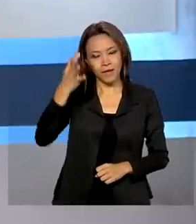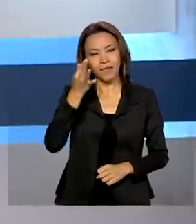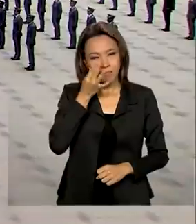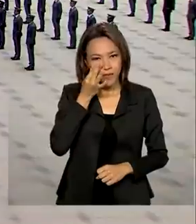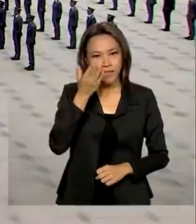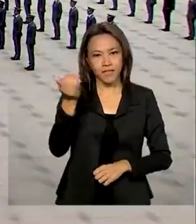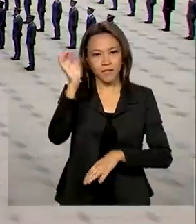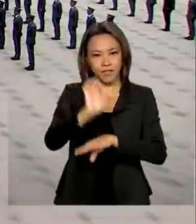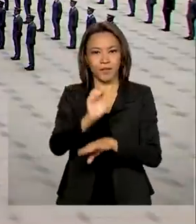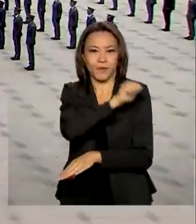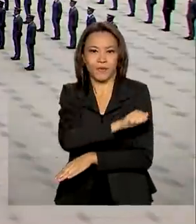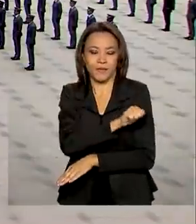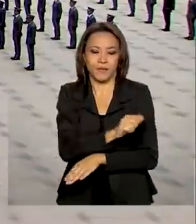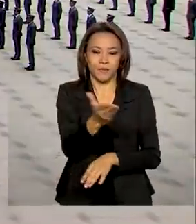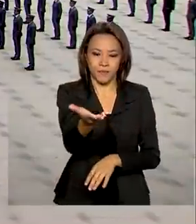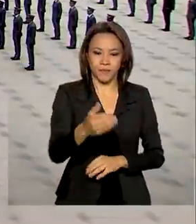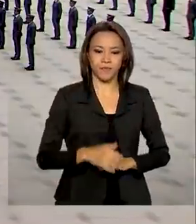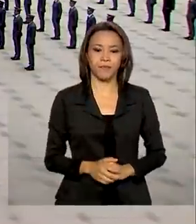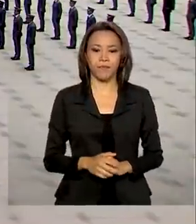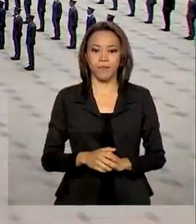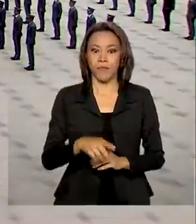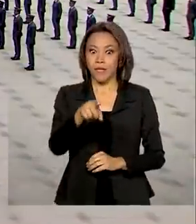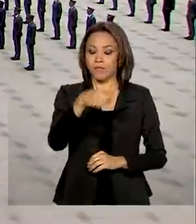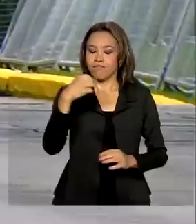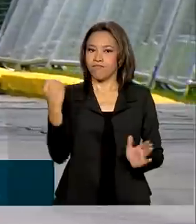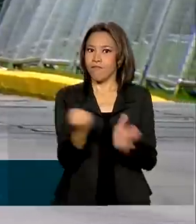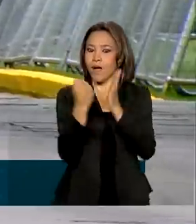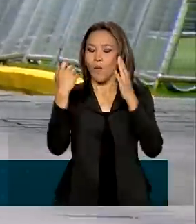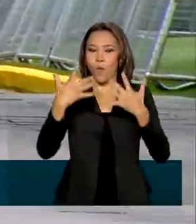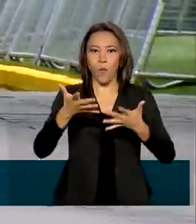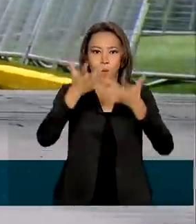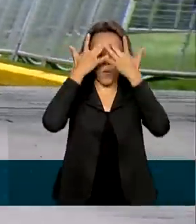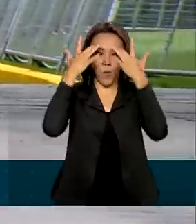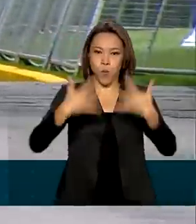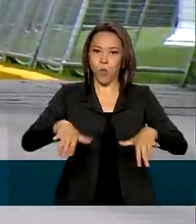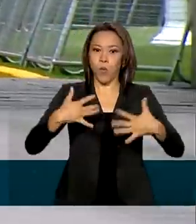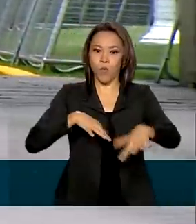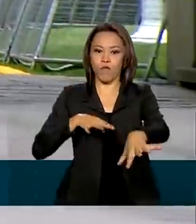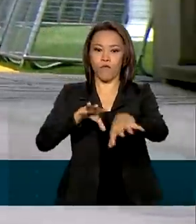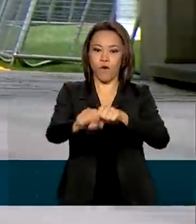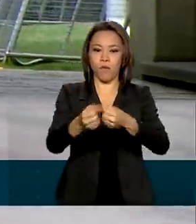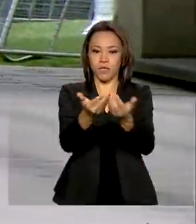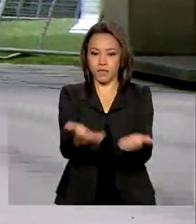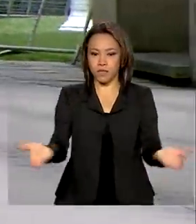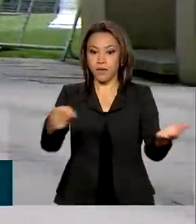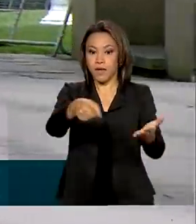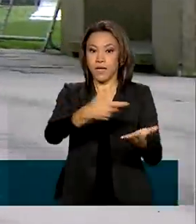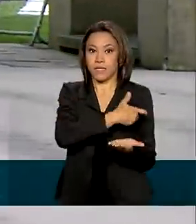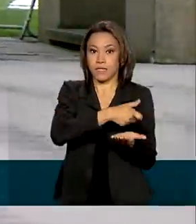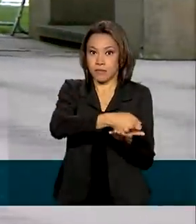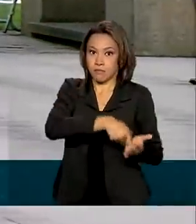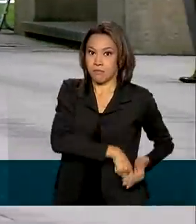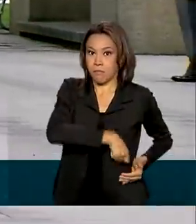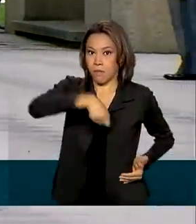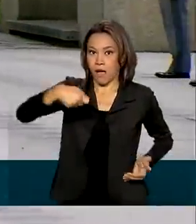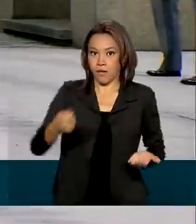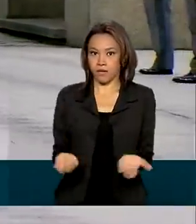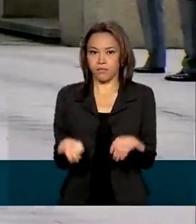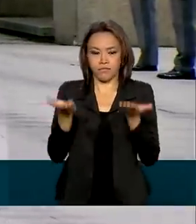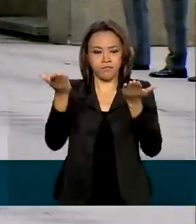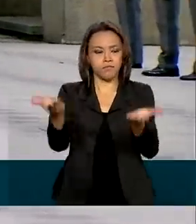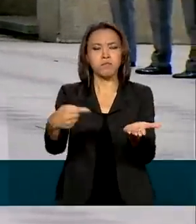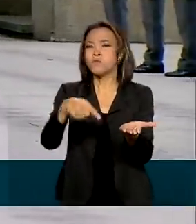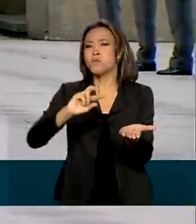Janeiro. Momento marcante da cerimônia de formatura de cadetes, a entrega da espada estabelece